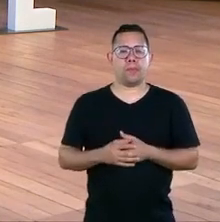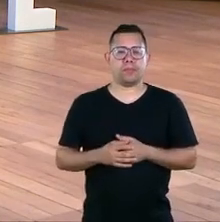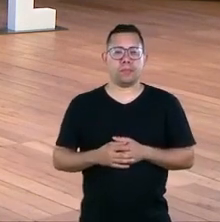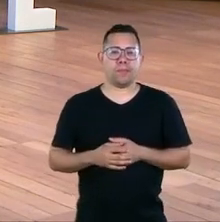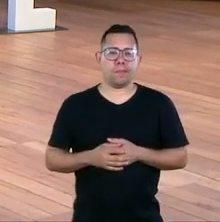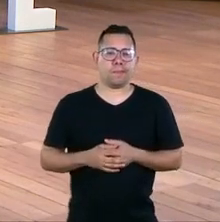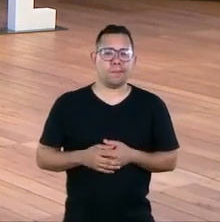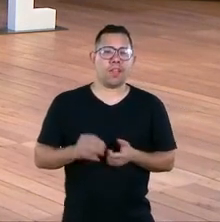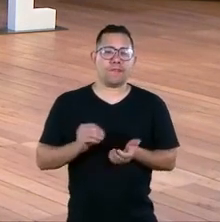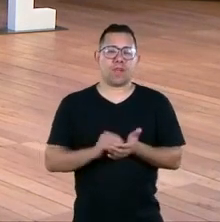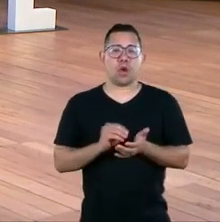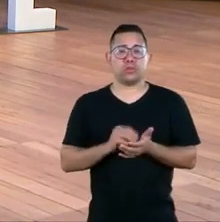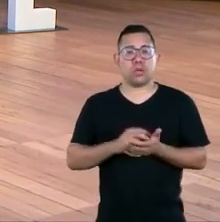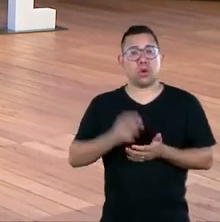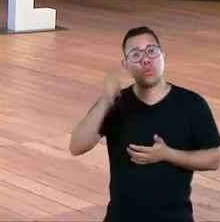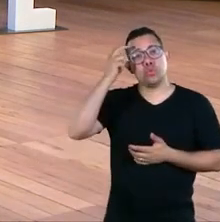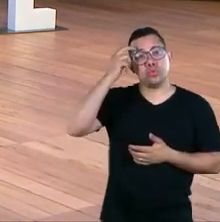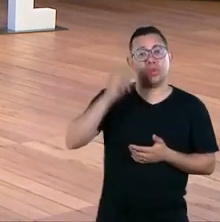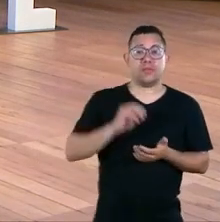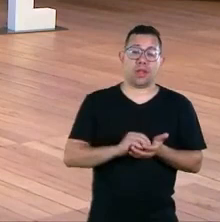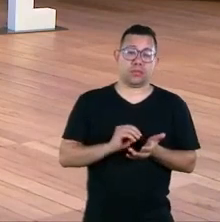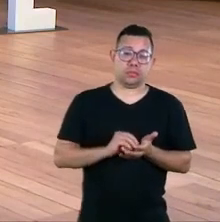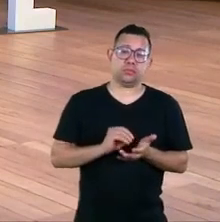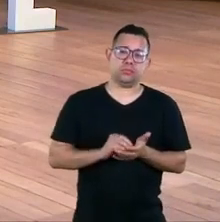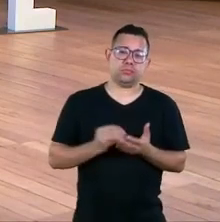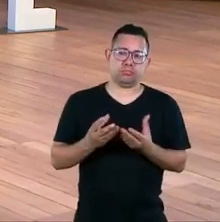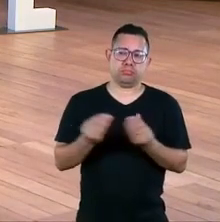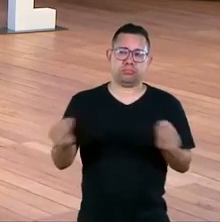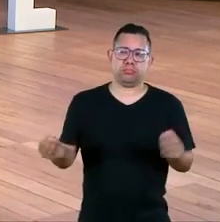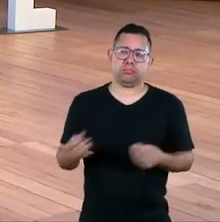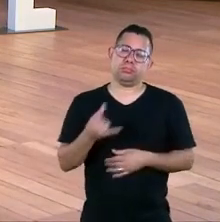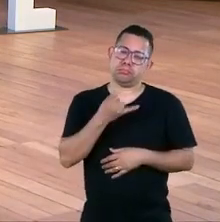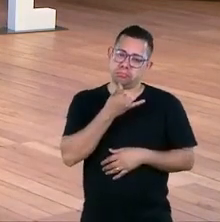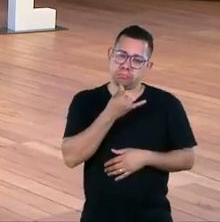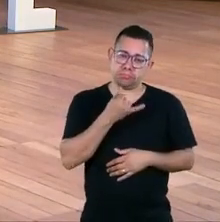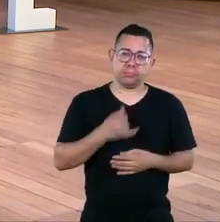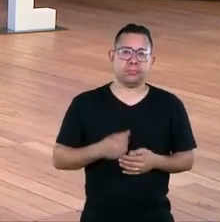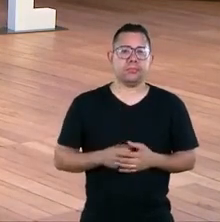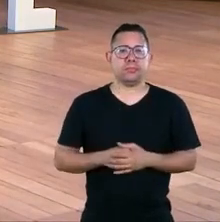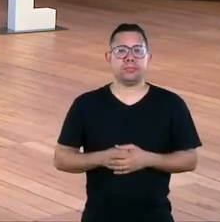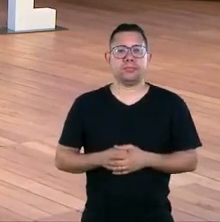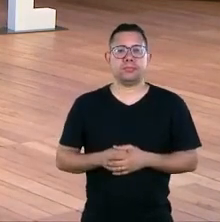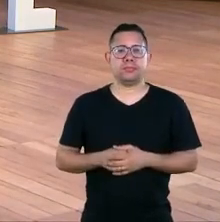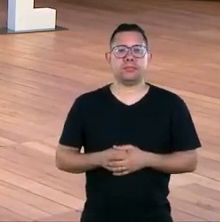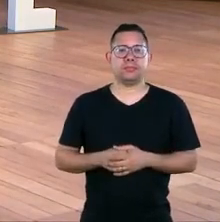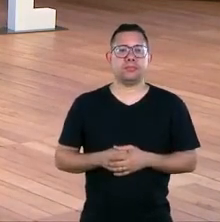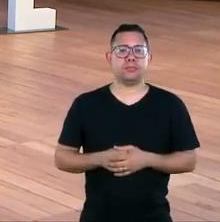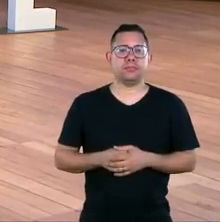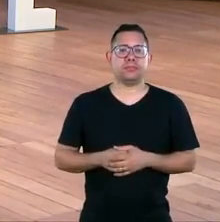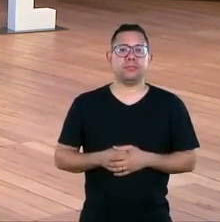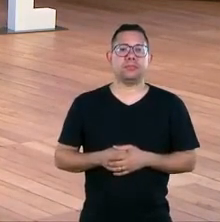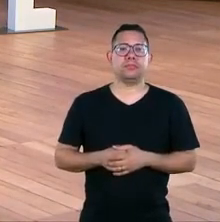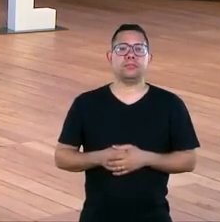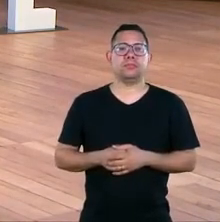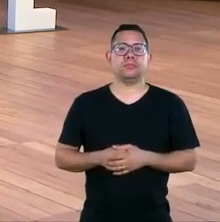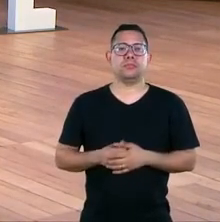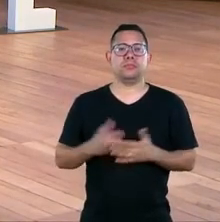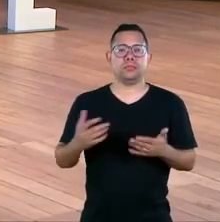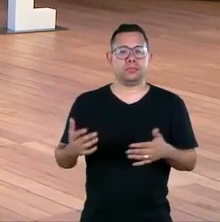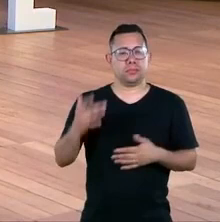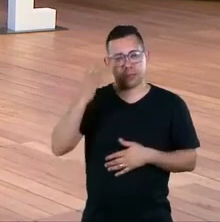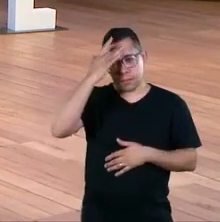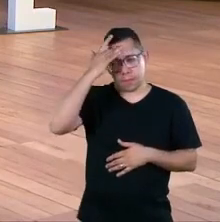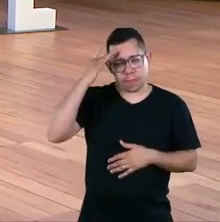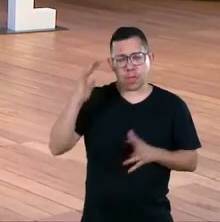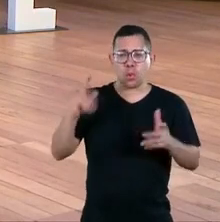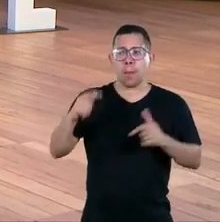não tem essa noção cultural que nos falta muito infelizmente as pessoas têm uma visão muito franciscana vamos dizer de quem